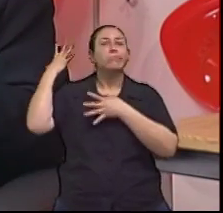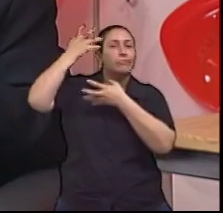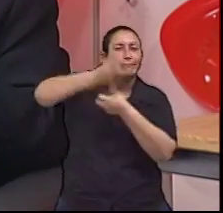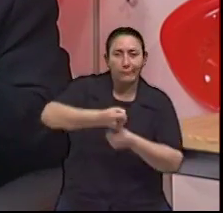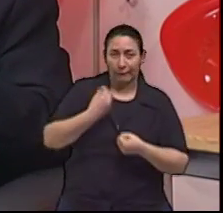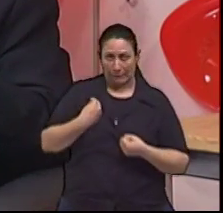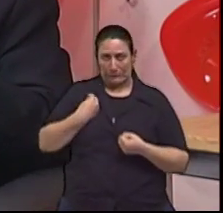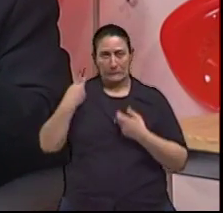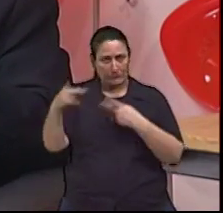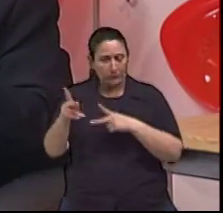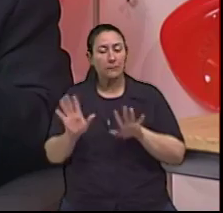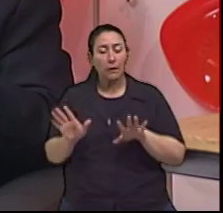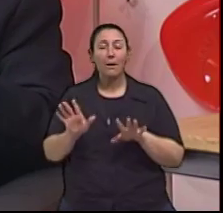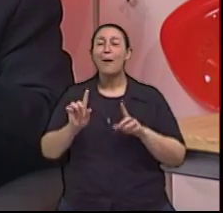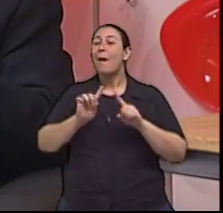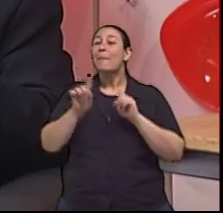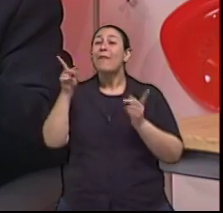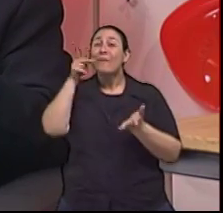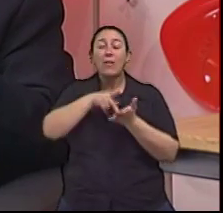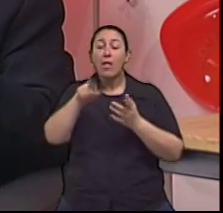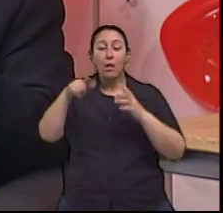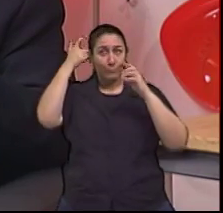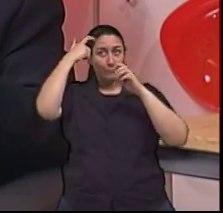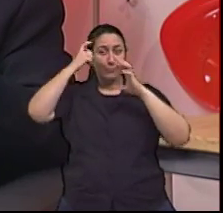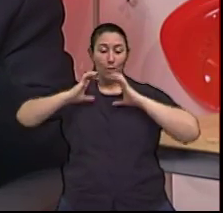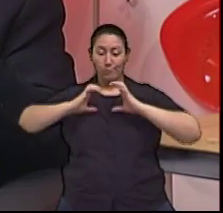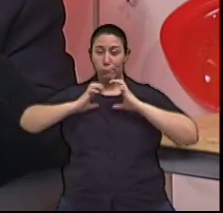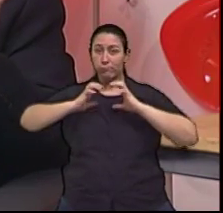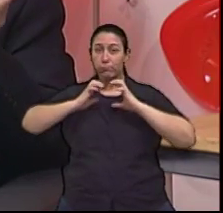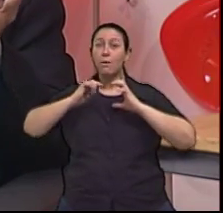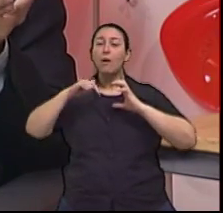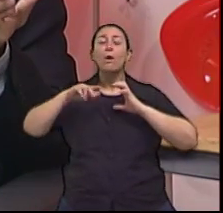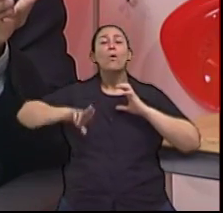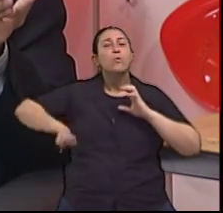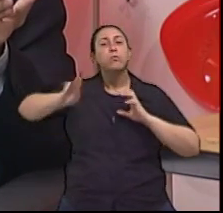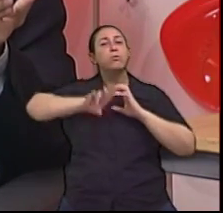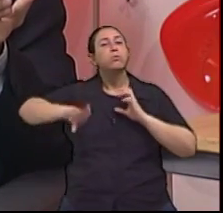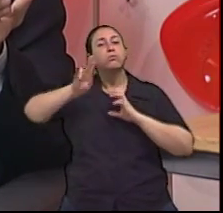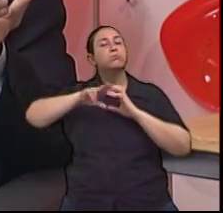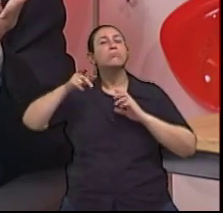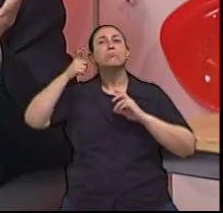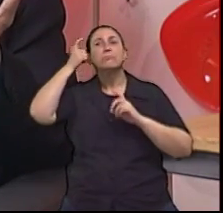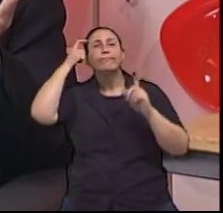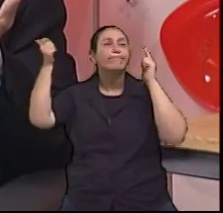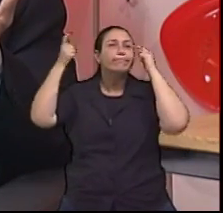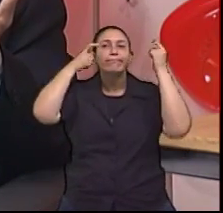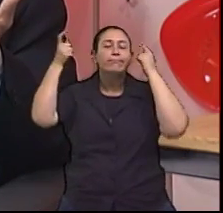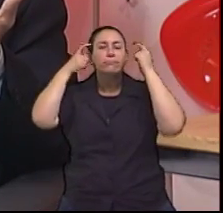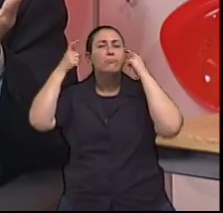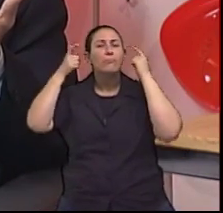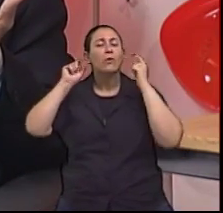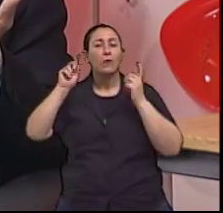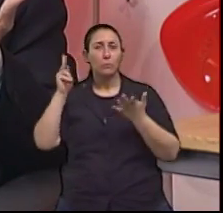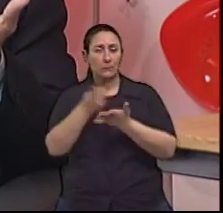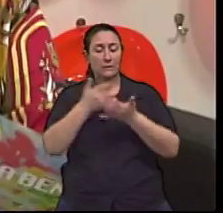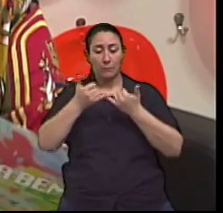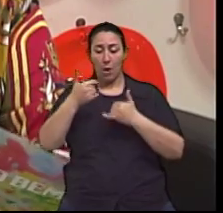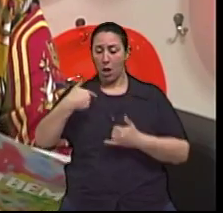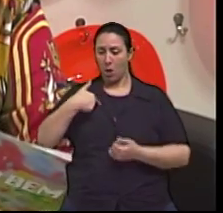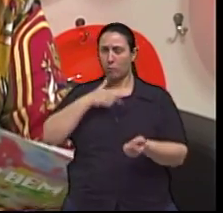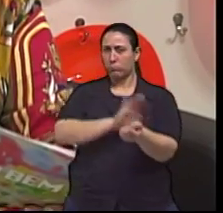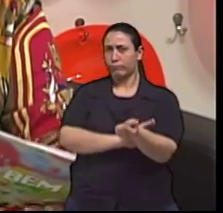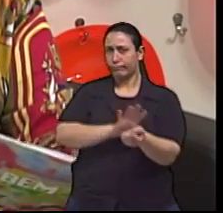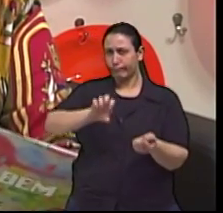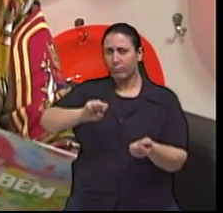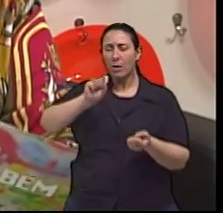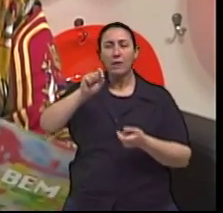o tempo que a pessoa, não é a idade em si, mas o tempo que eu me expus aos fatores de risco. Então, o tempo que eu sou hipertenso e que eu